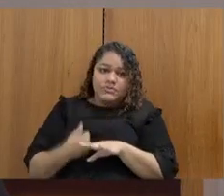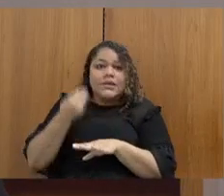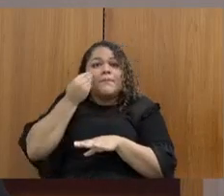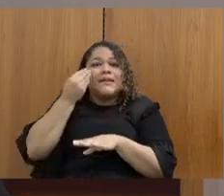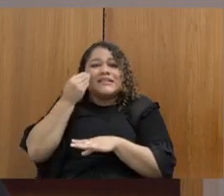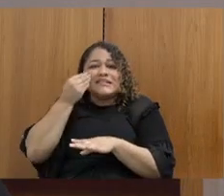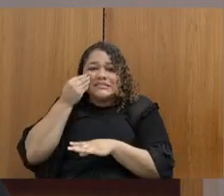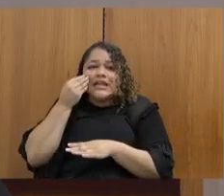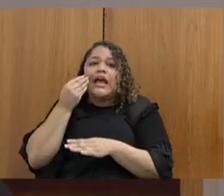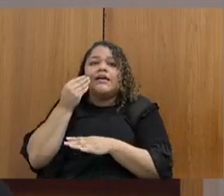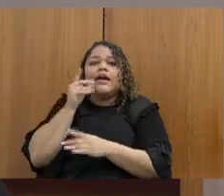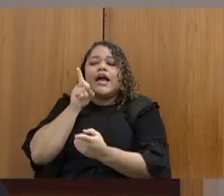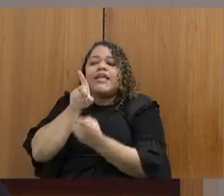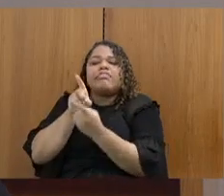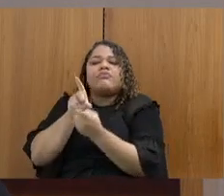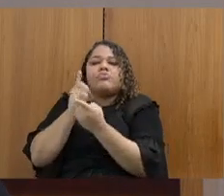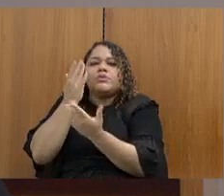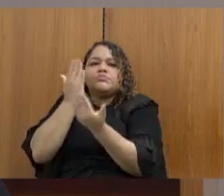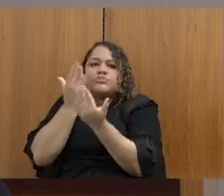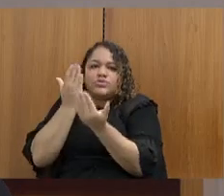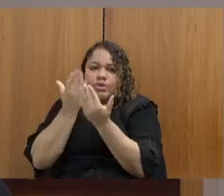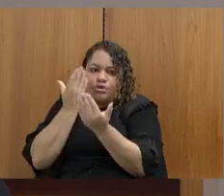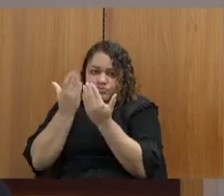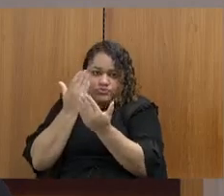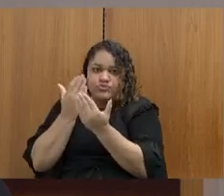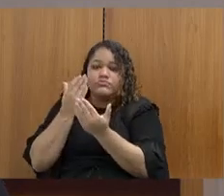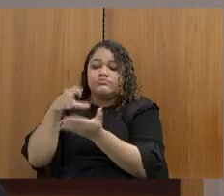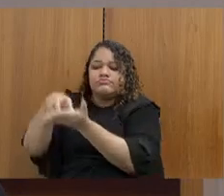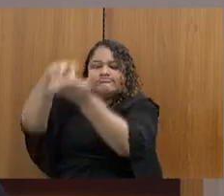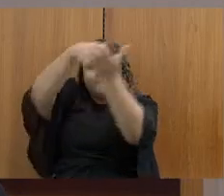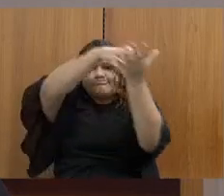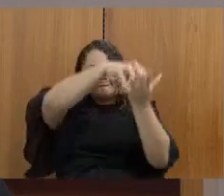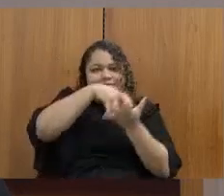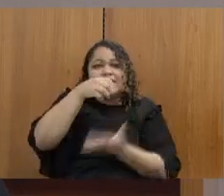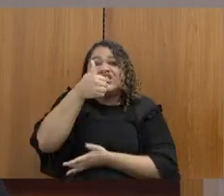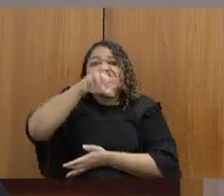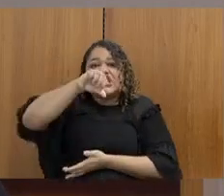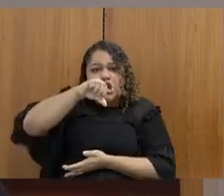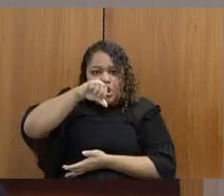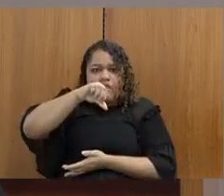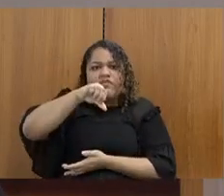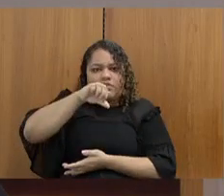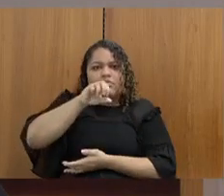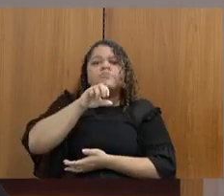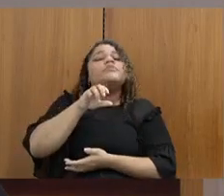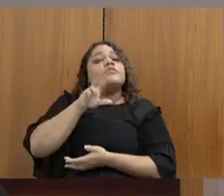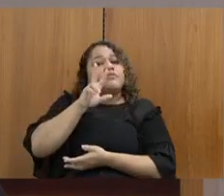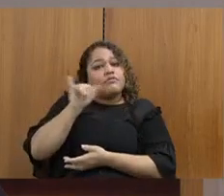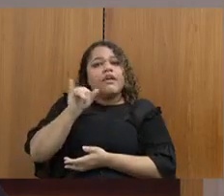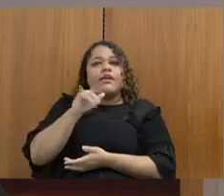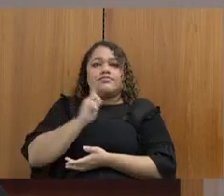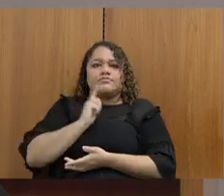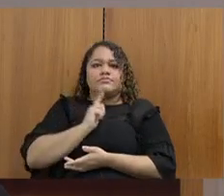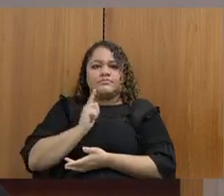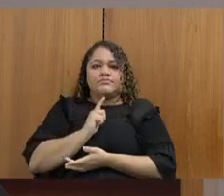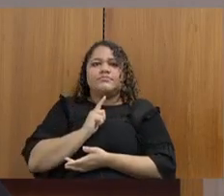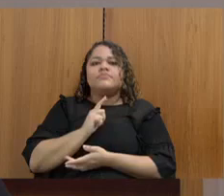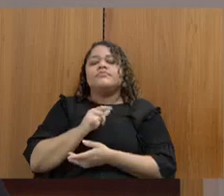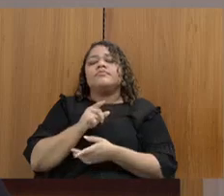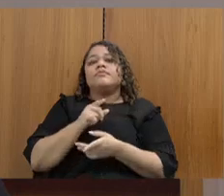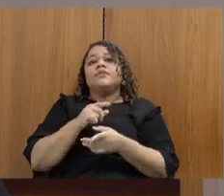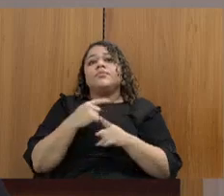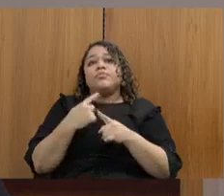vai ser feito em todas as 19 rispos que a gente tem nas nossas regiões integradas. Com relação ao absenteísmo, a gente tem um problema sério, porque